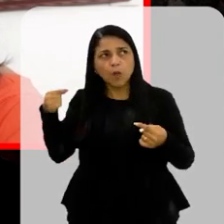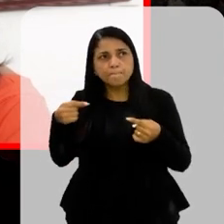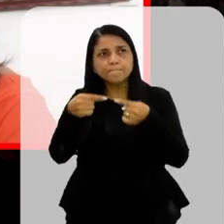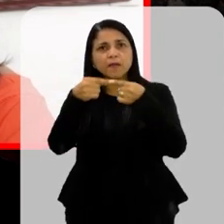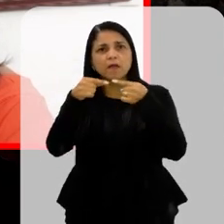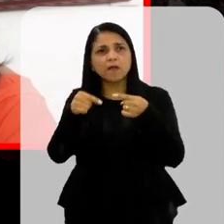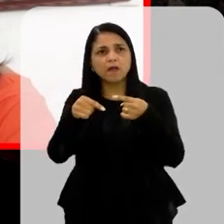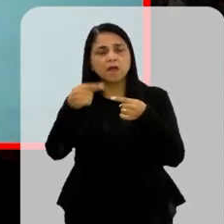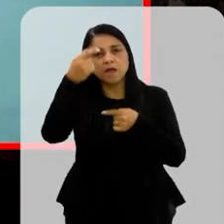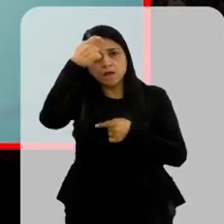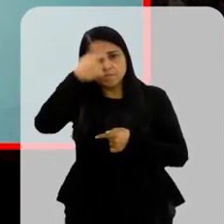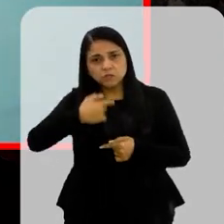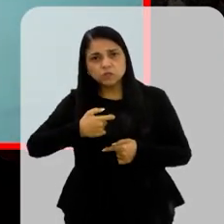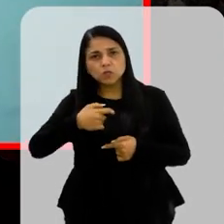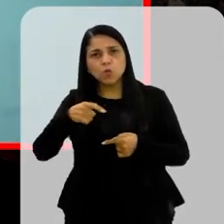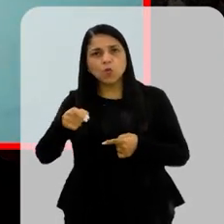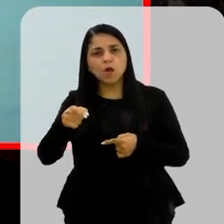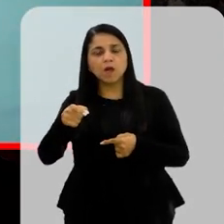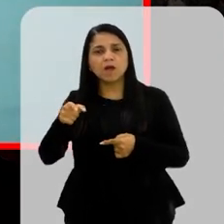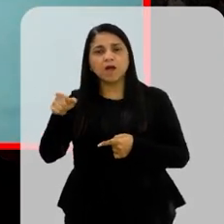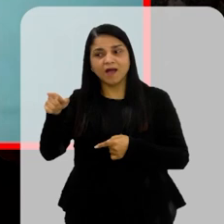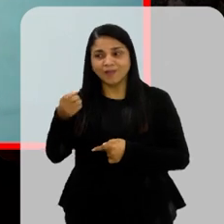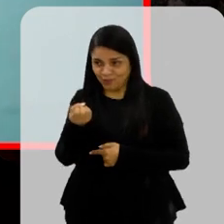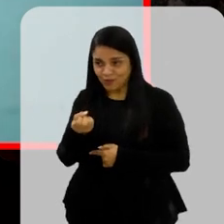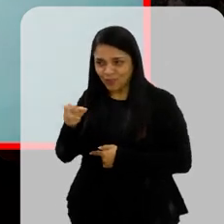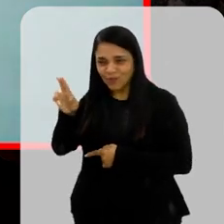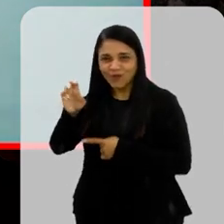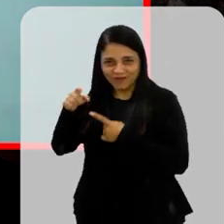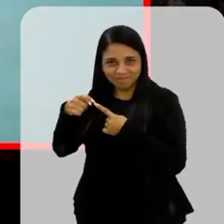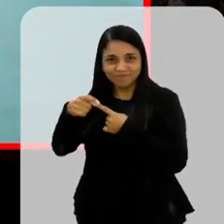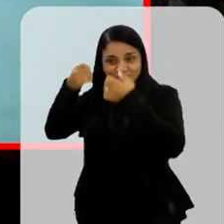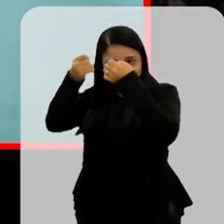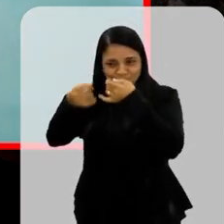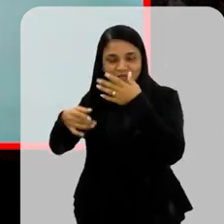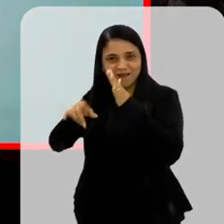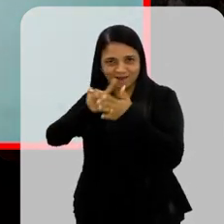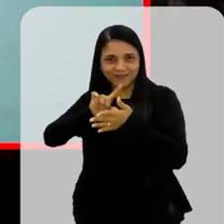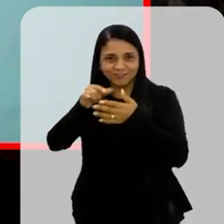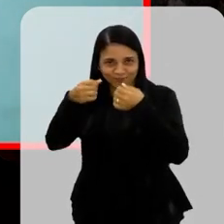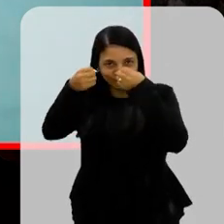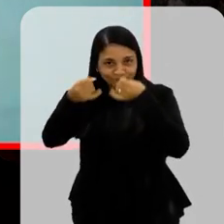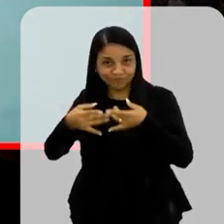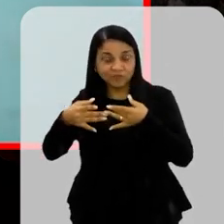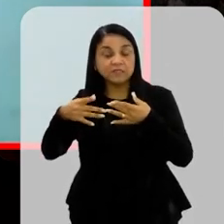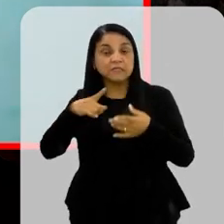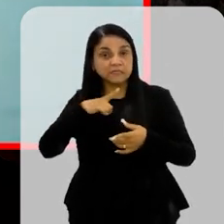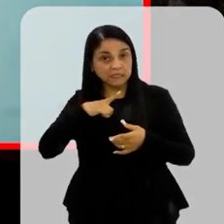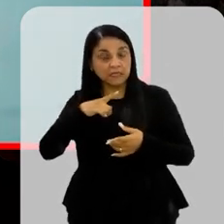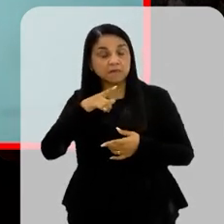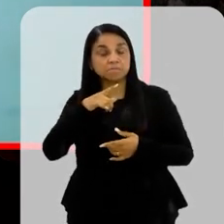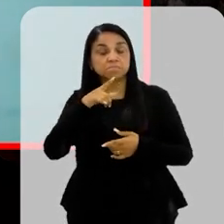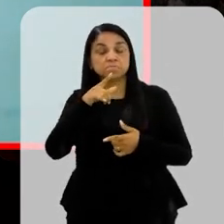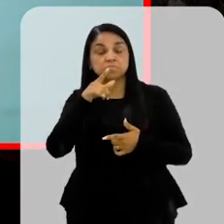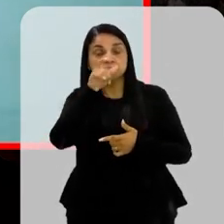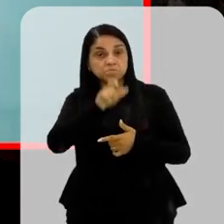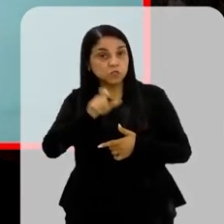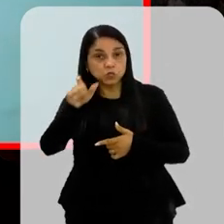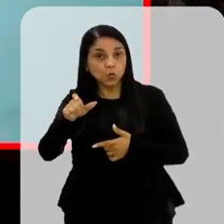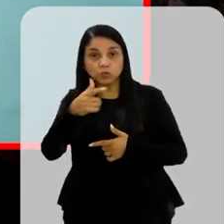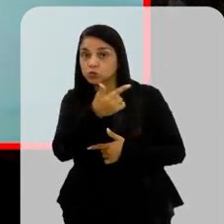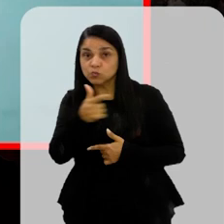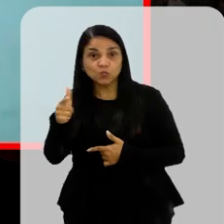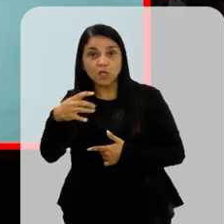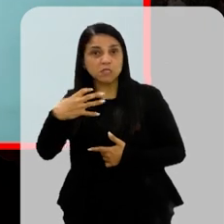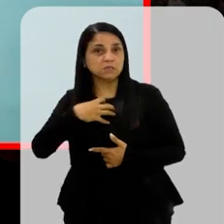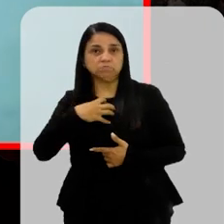Que a partir do momento Que a pessoa Porque a doutora Solange Até pode falar melhor Mas tem pessoas Que são assintomáticas Ou seja Ela não